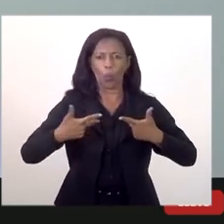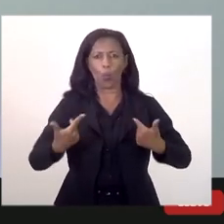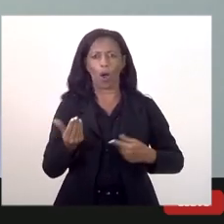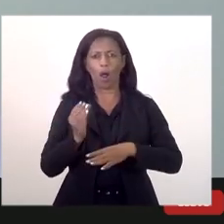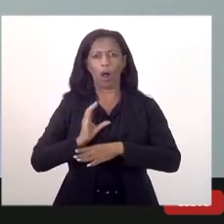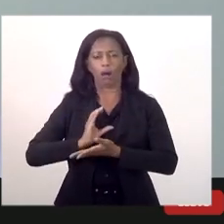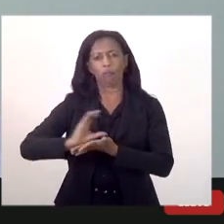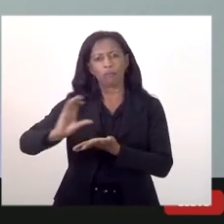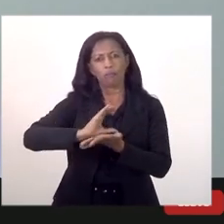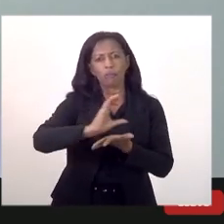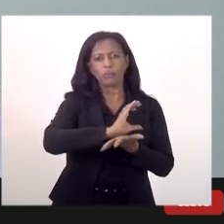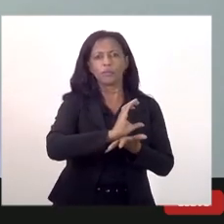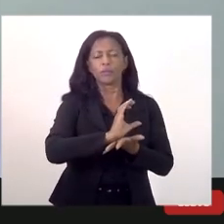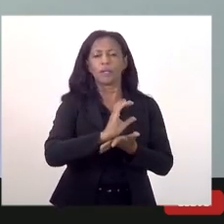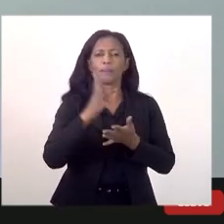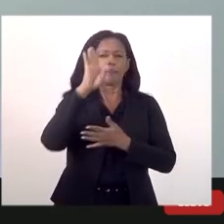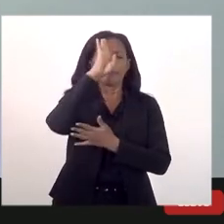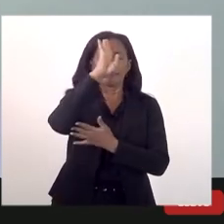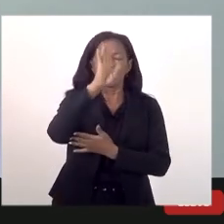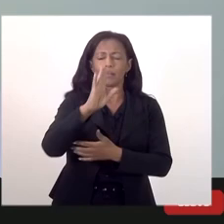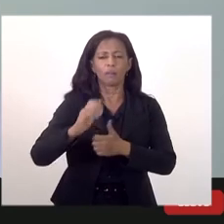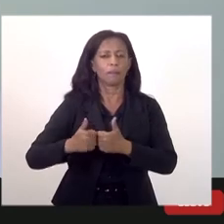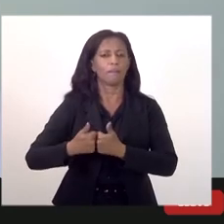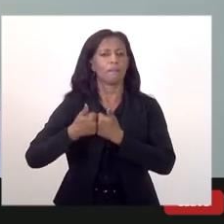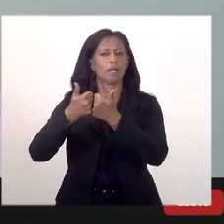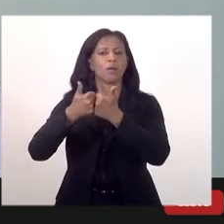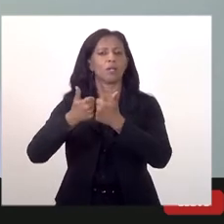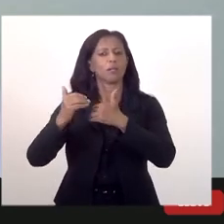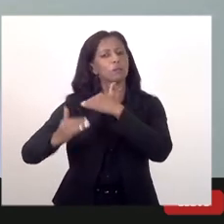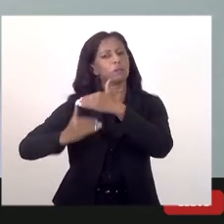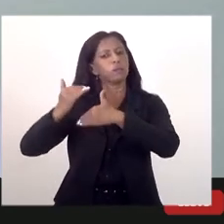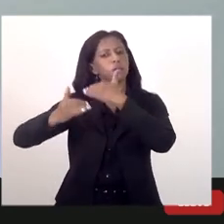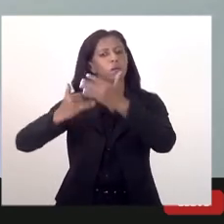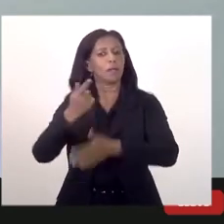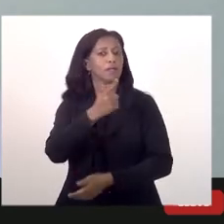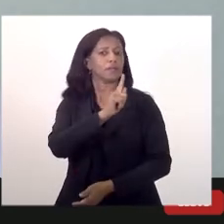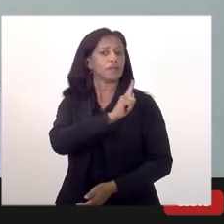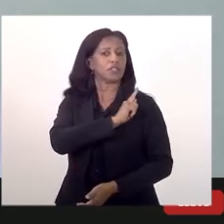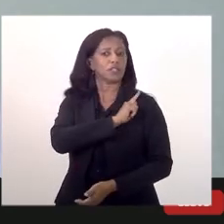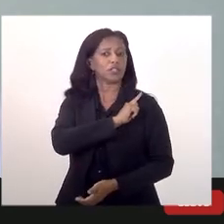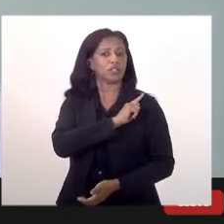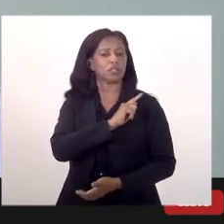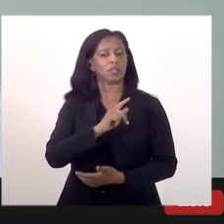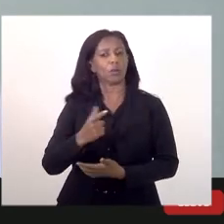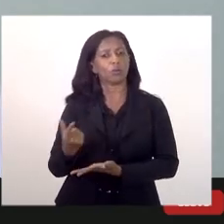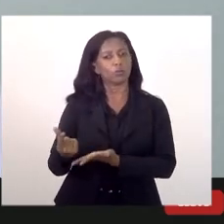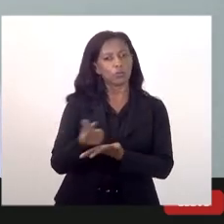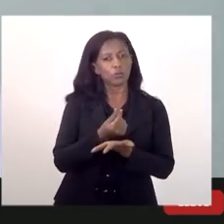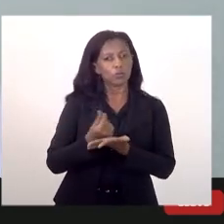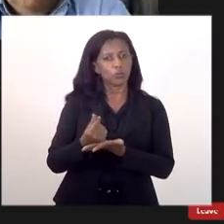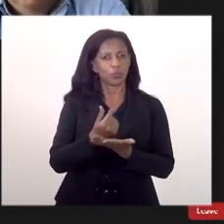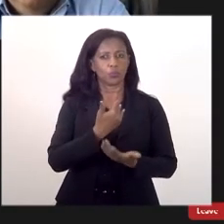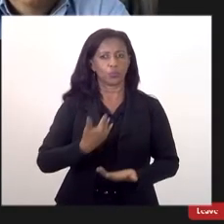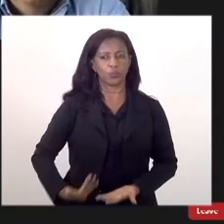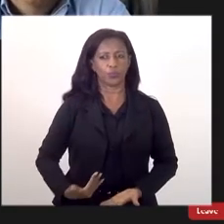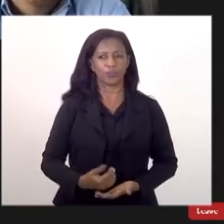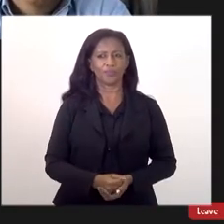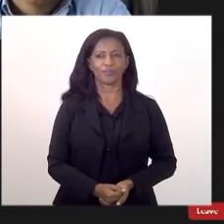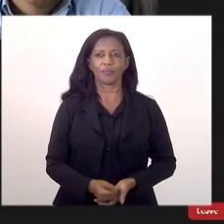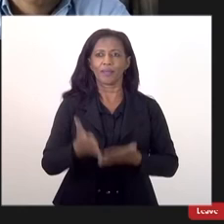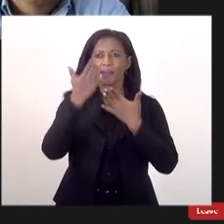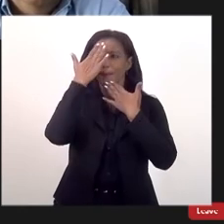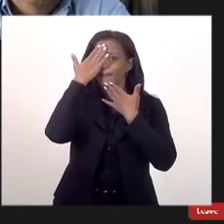contribuindo principalmente na melhoria dos processos e da gestão desses recursos públicos obrigado presidente obrigado